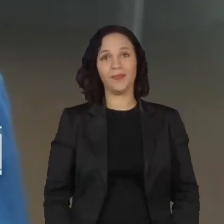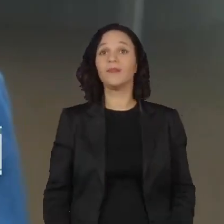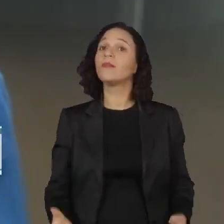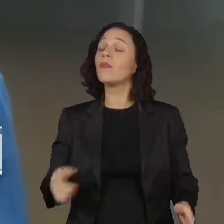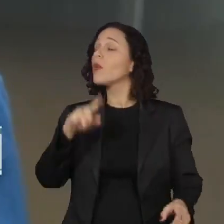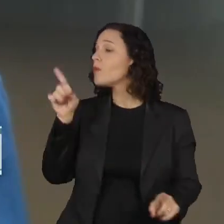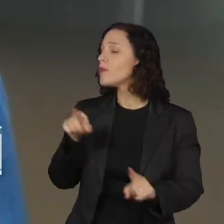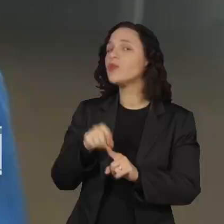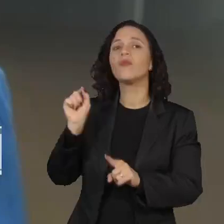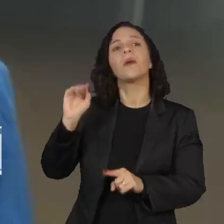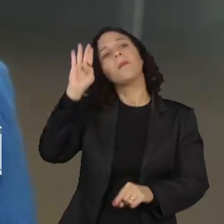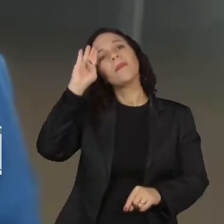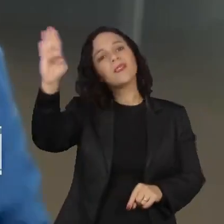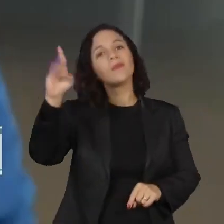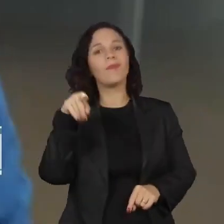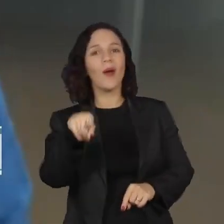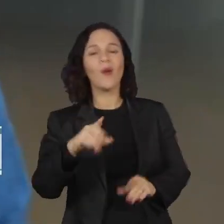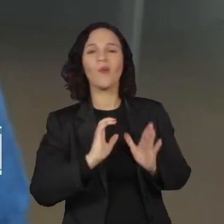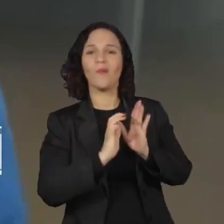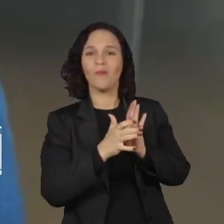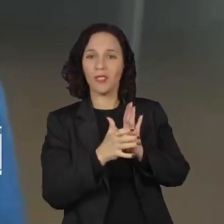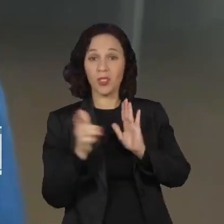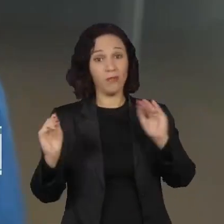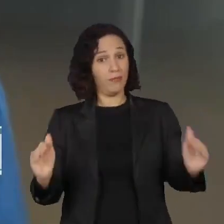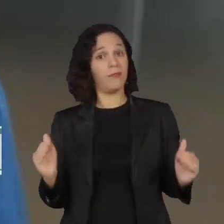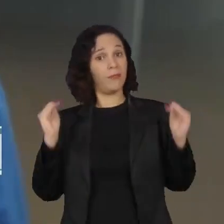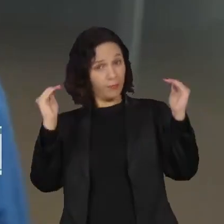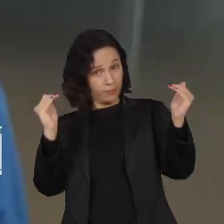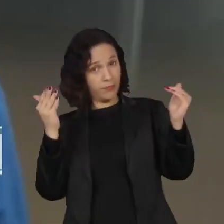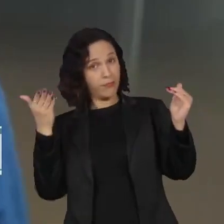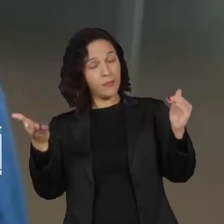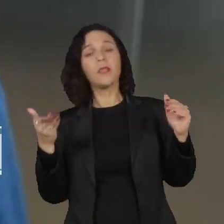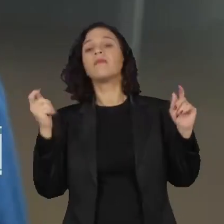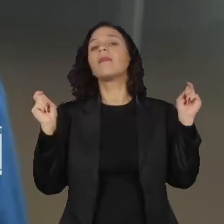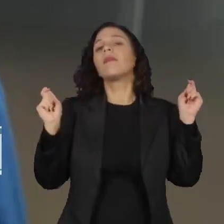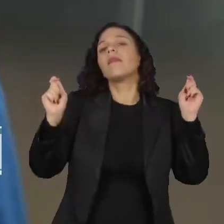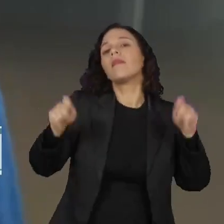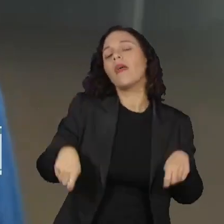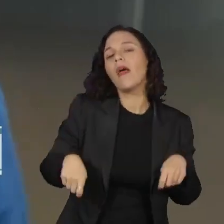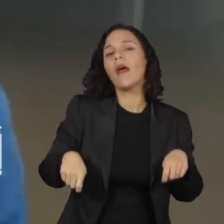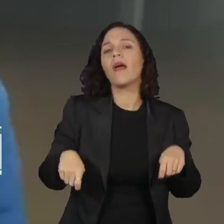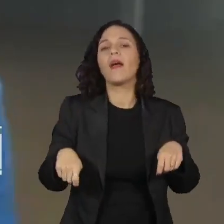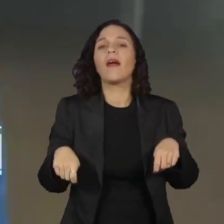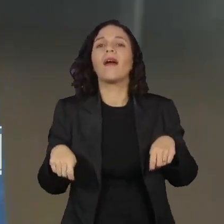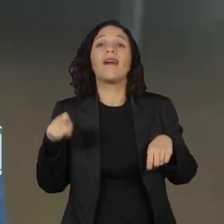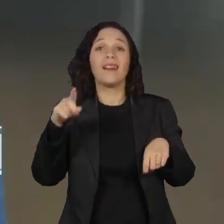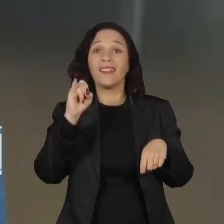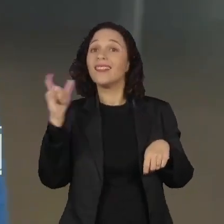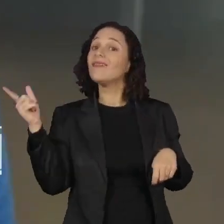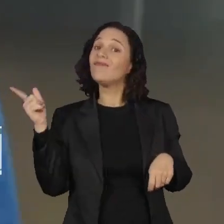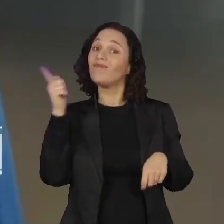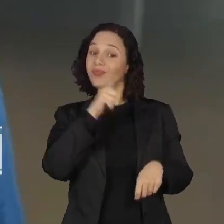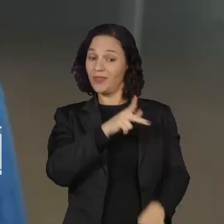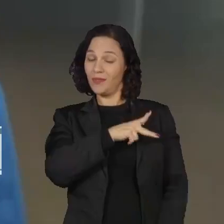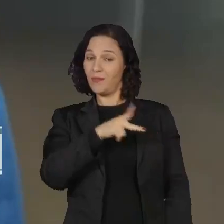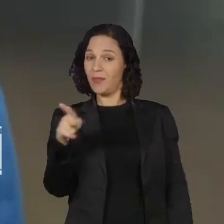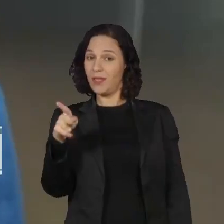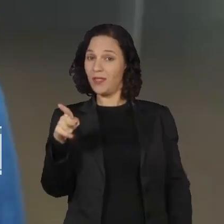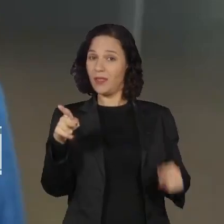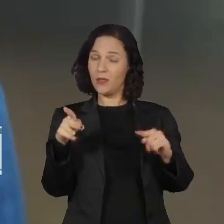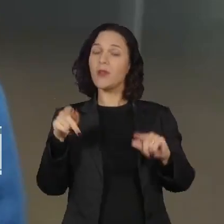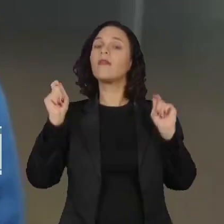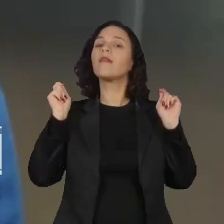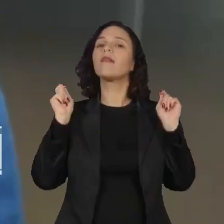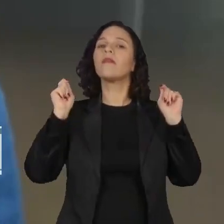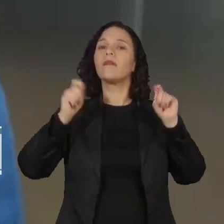que os maiores partidos sejam maiores, para que seja possível que quem ganhar a presidência consiga